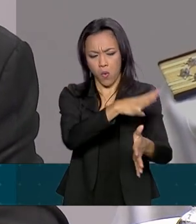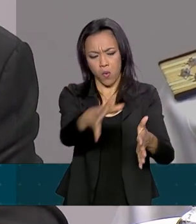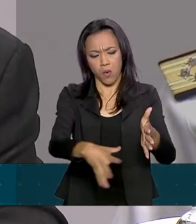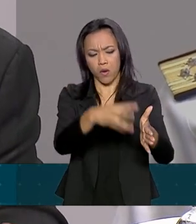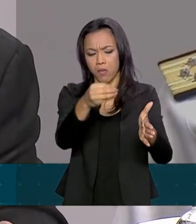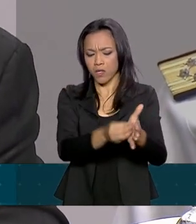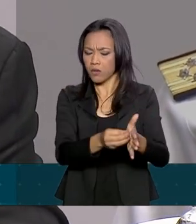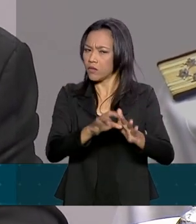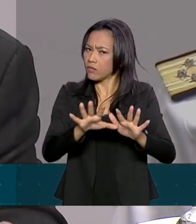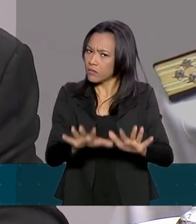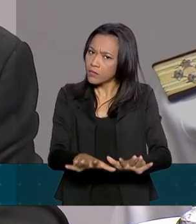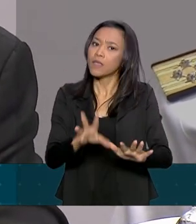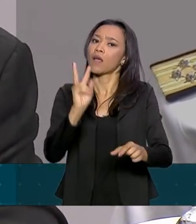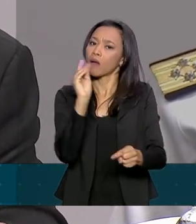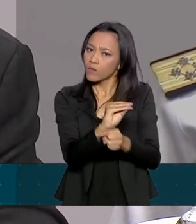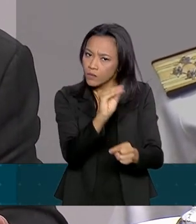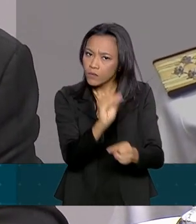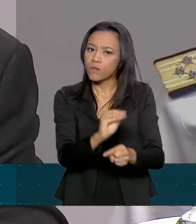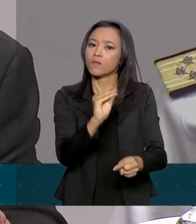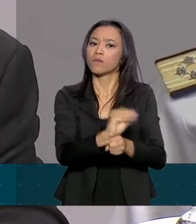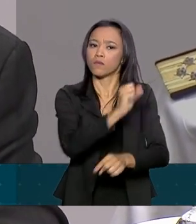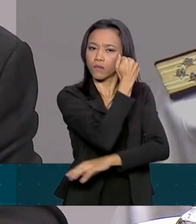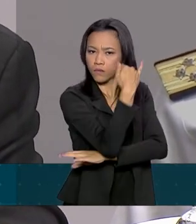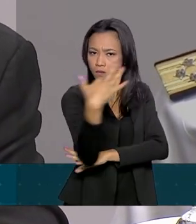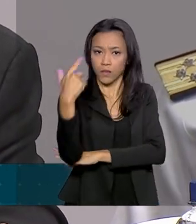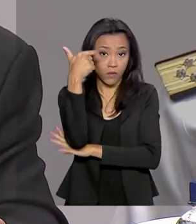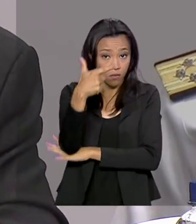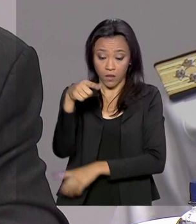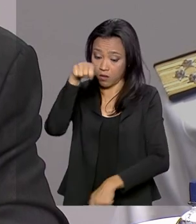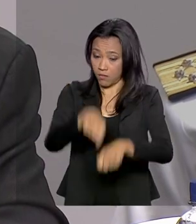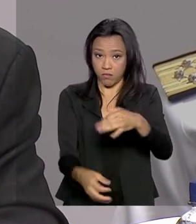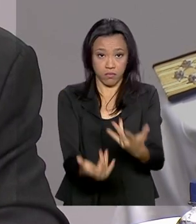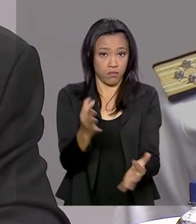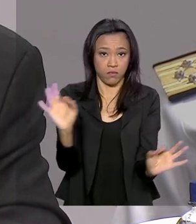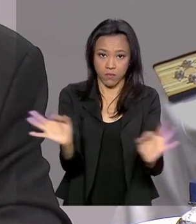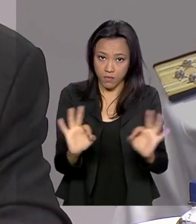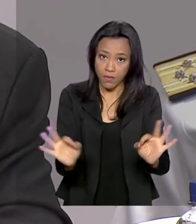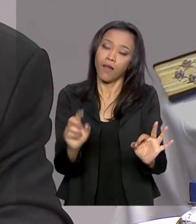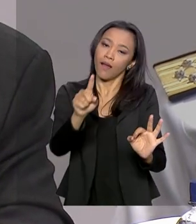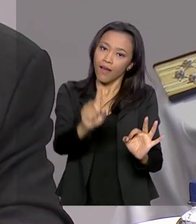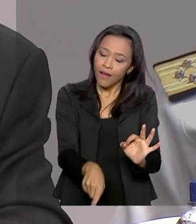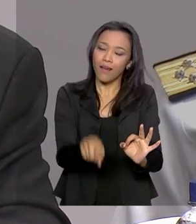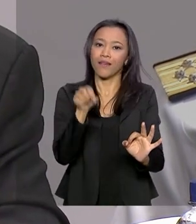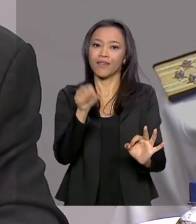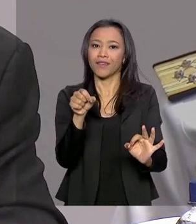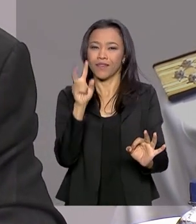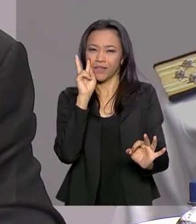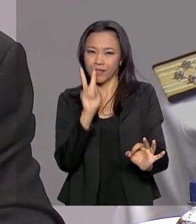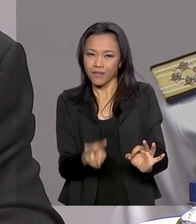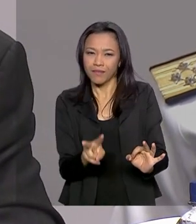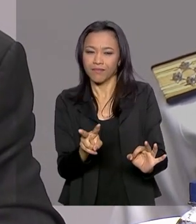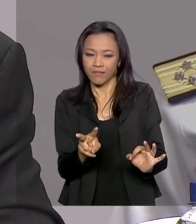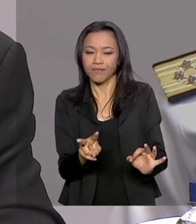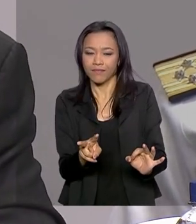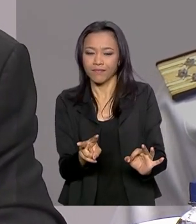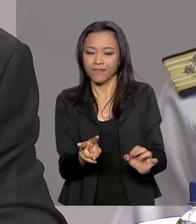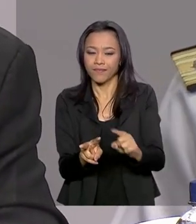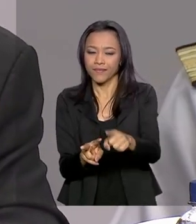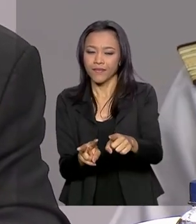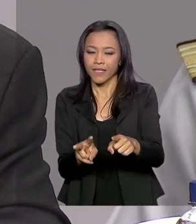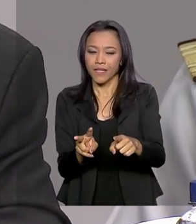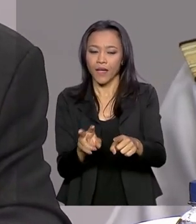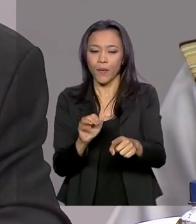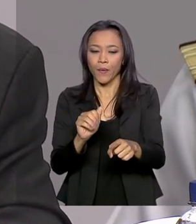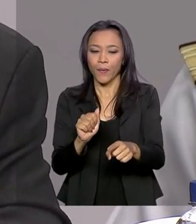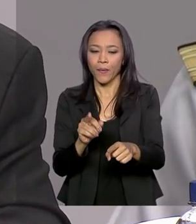úmida está preservada e não tem queimada. O que tem aquele arco que o Brigadeiro Botelho chama de um